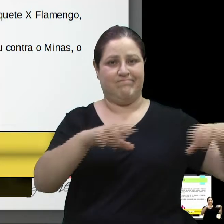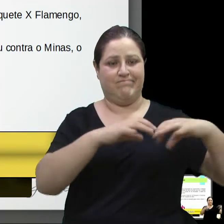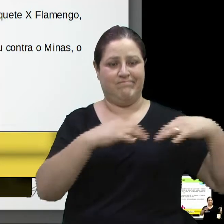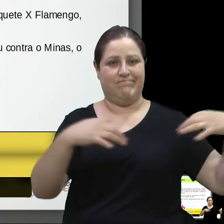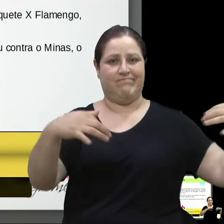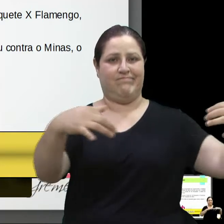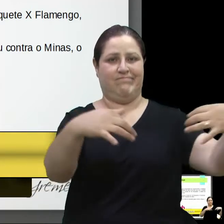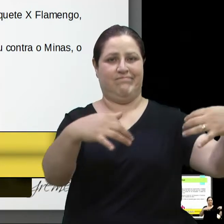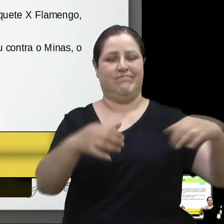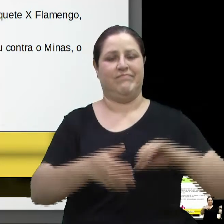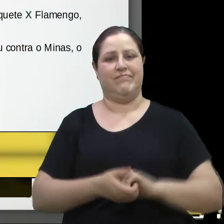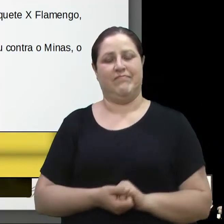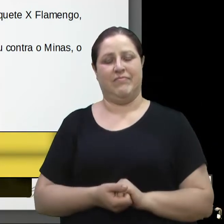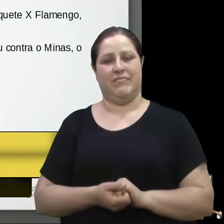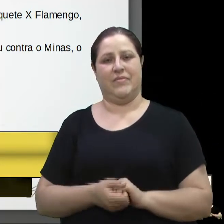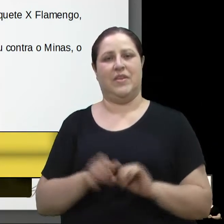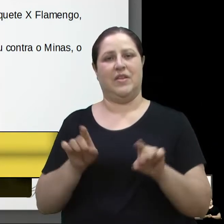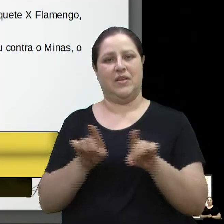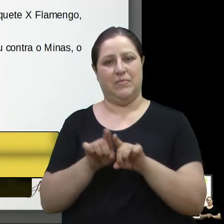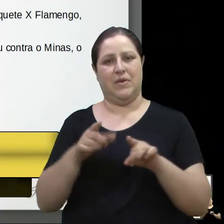o quanto é importante a retomada